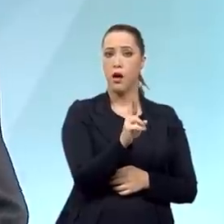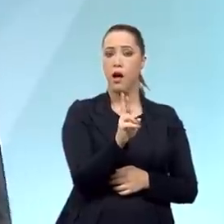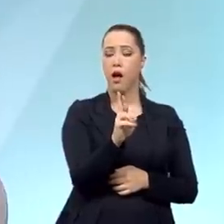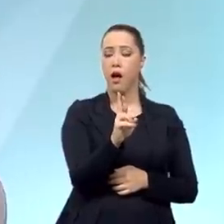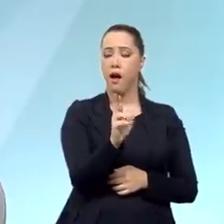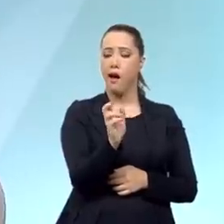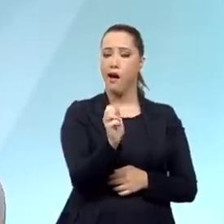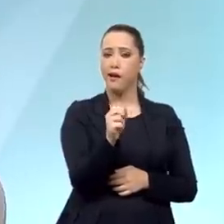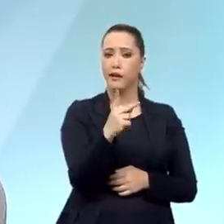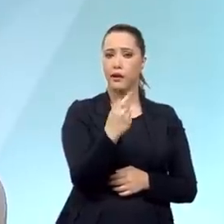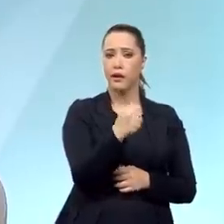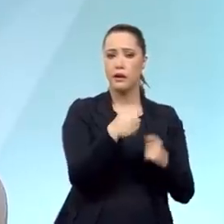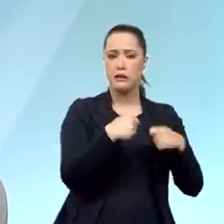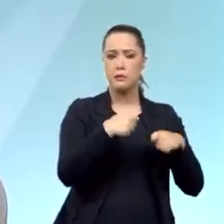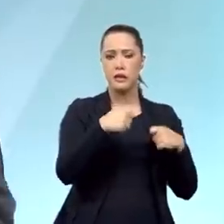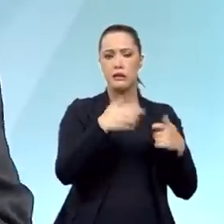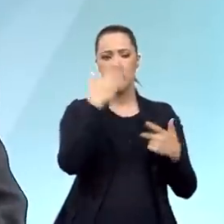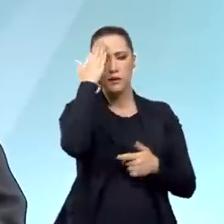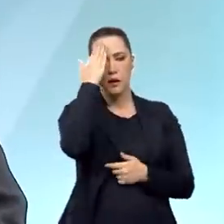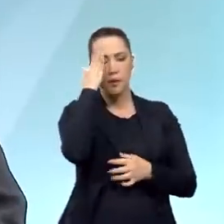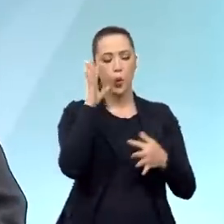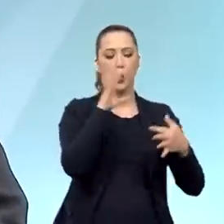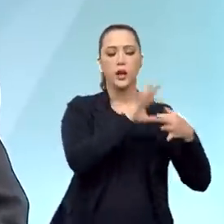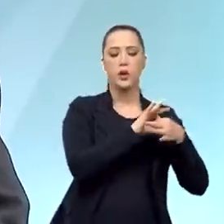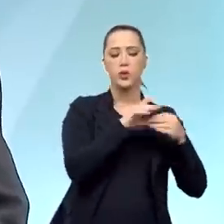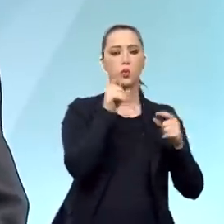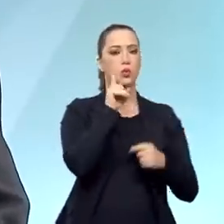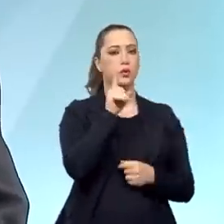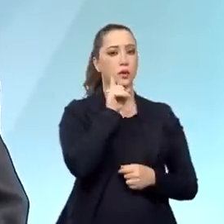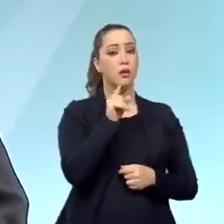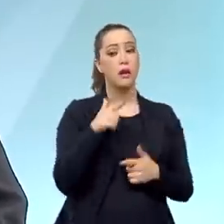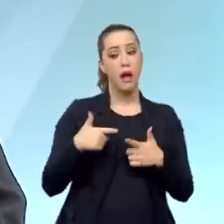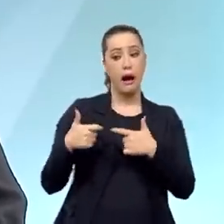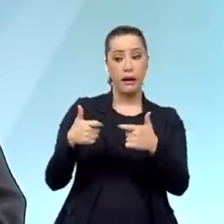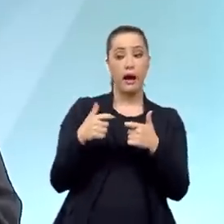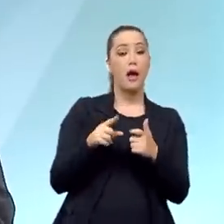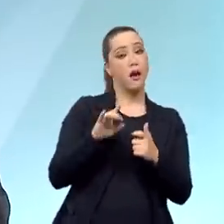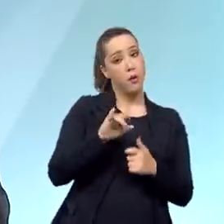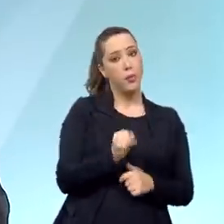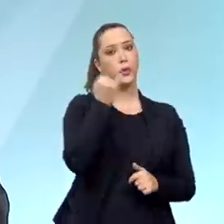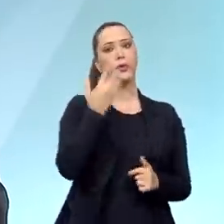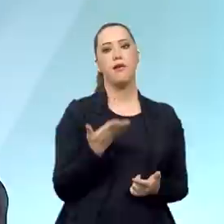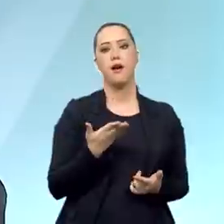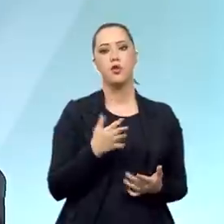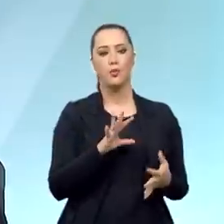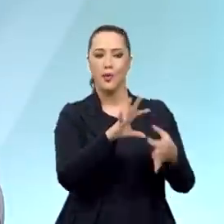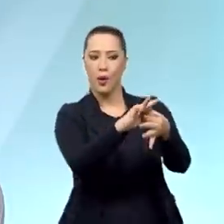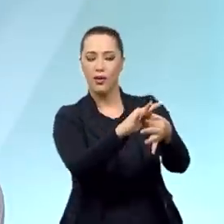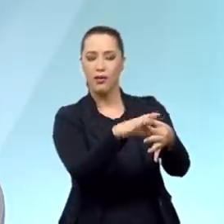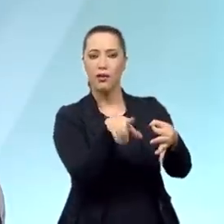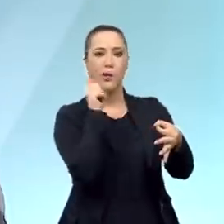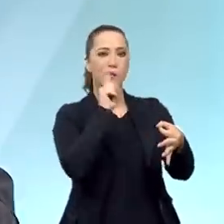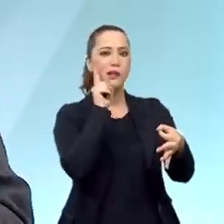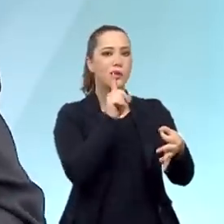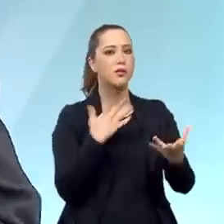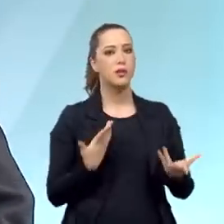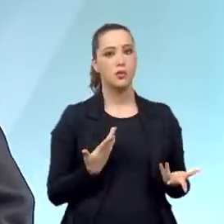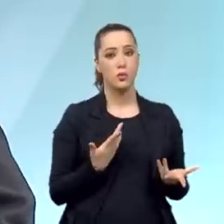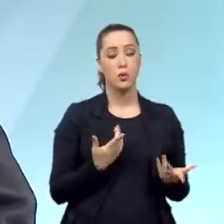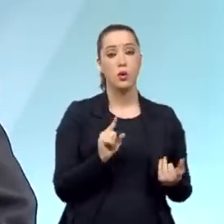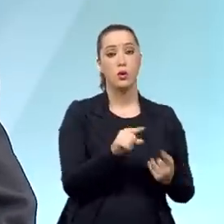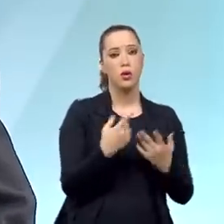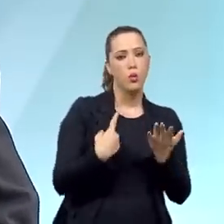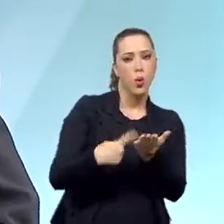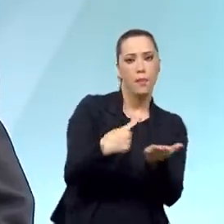E a guerra estava trazendo essa oportunidade. Então, na verdade, nesse alinhamento de